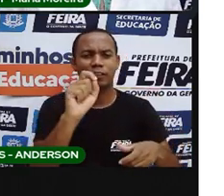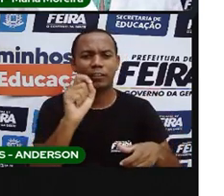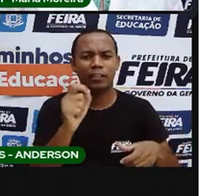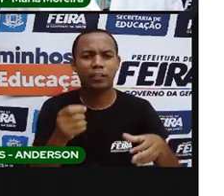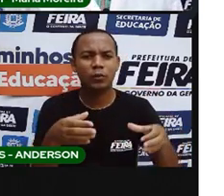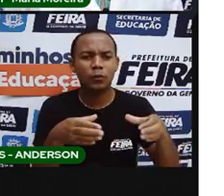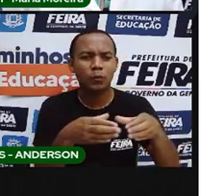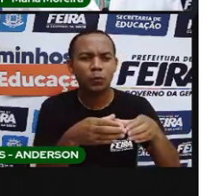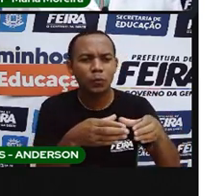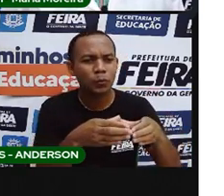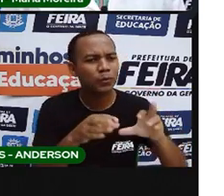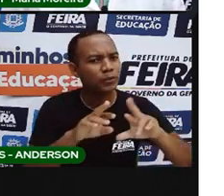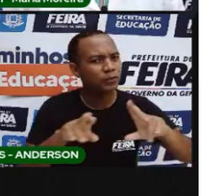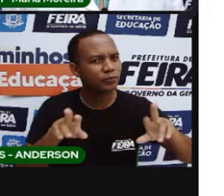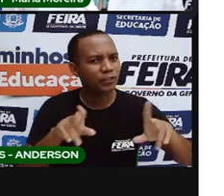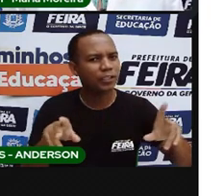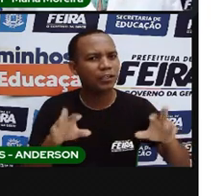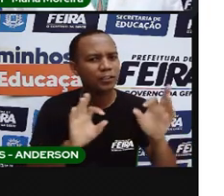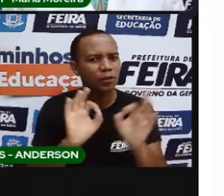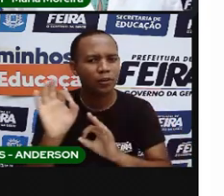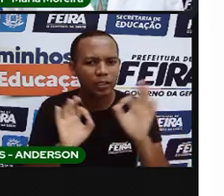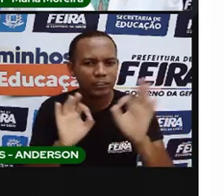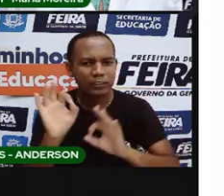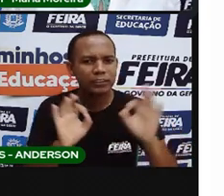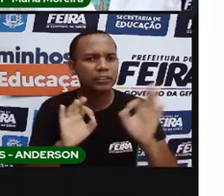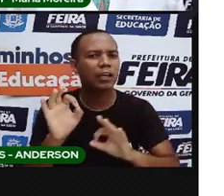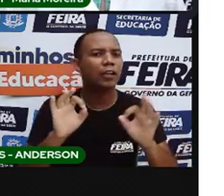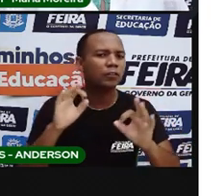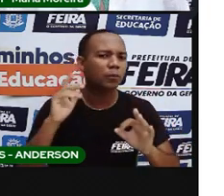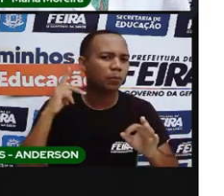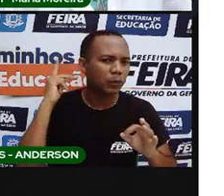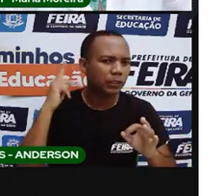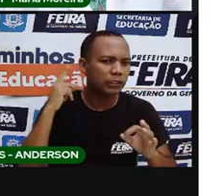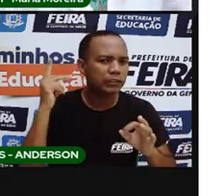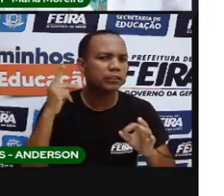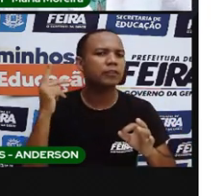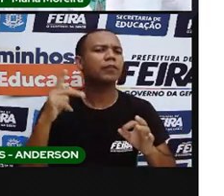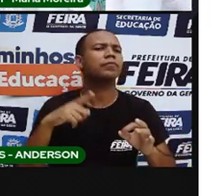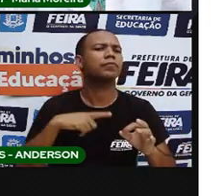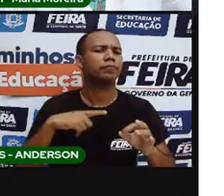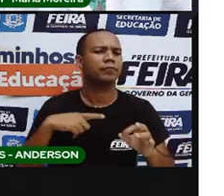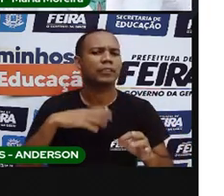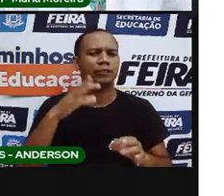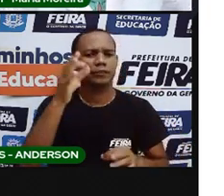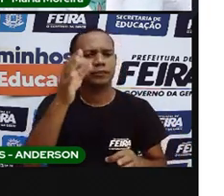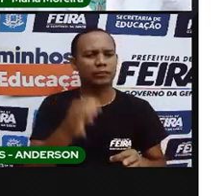como a nossa, mas é o quê? Uma organização política que, com si, ona. Certa?